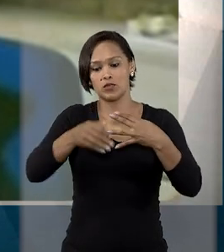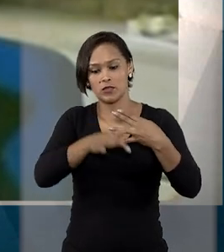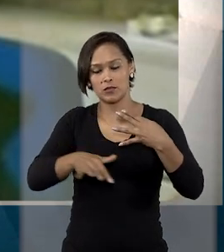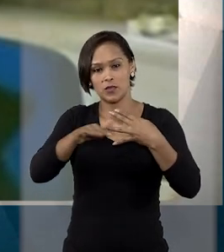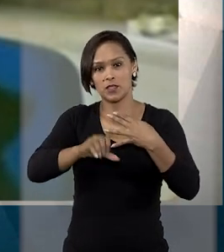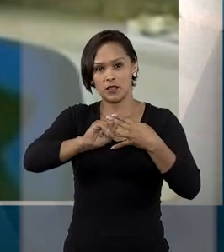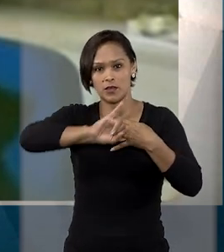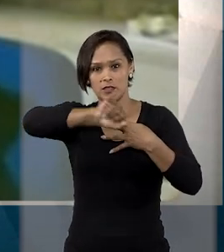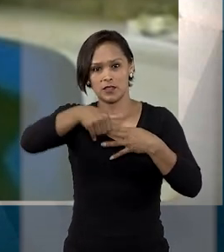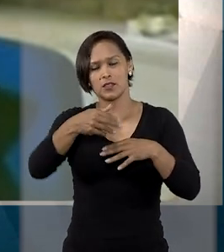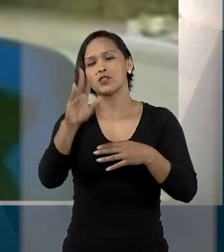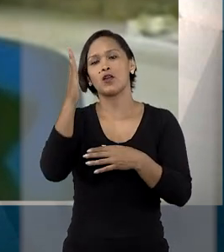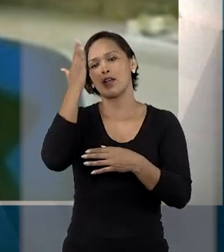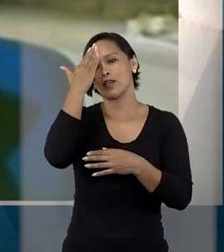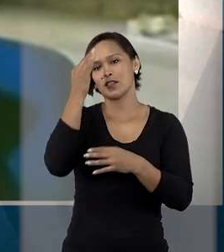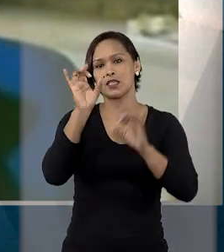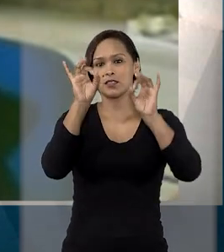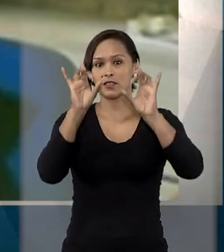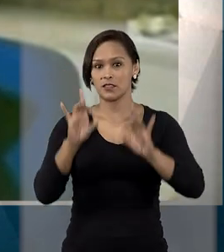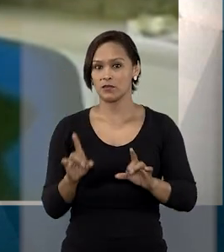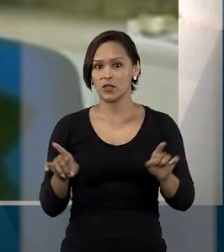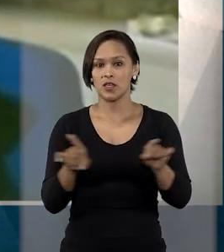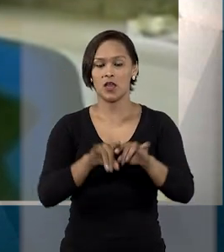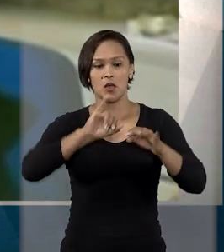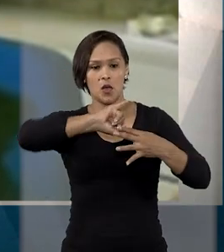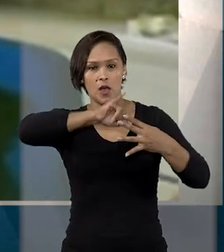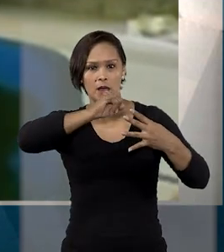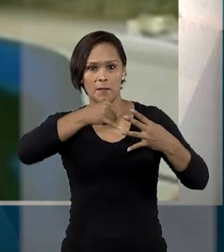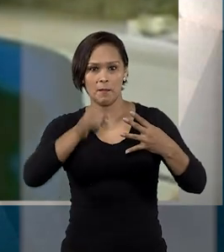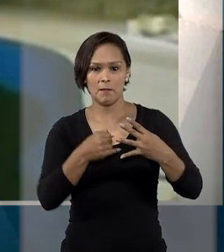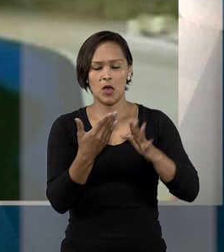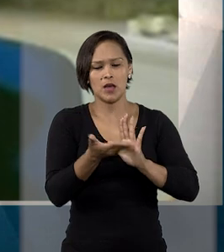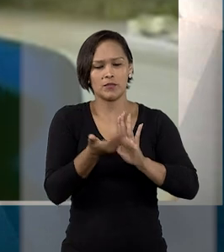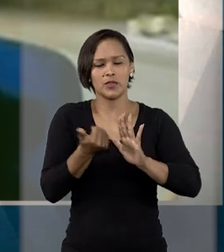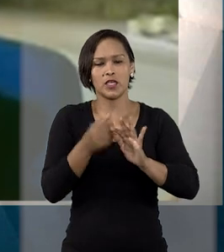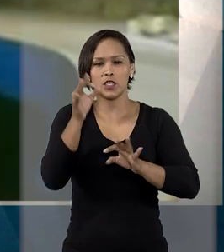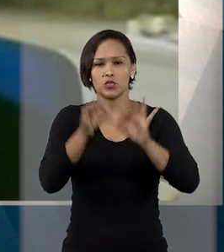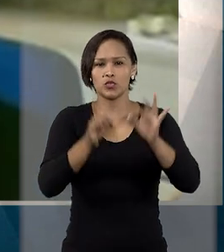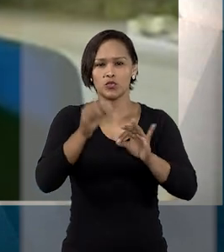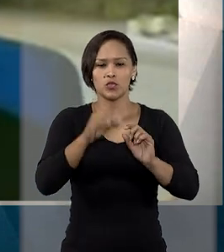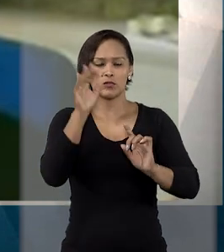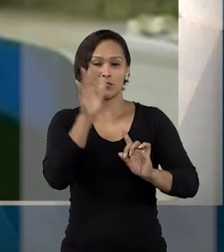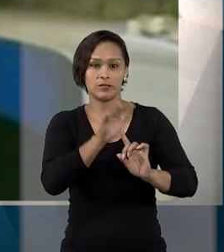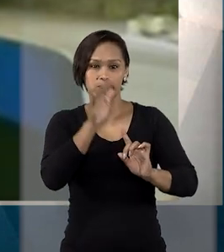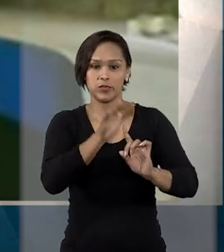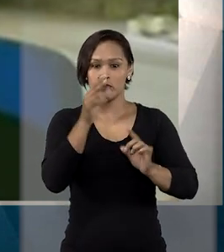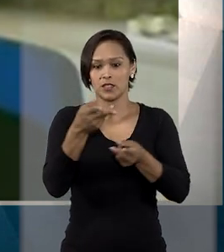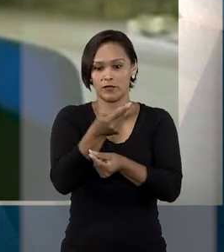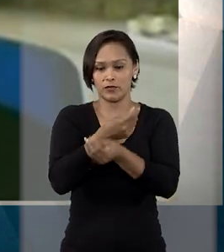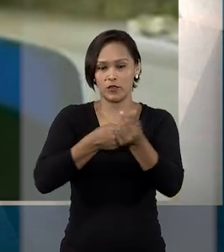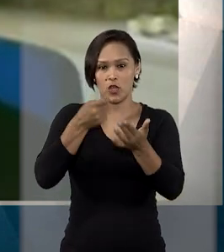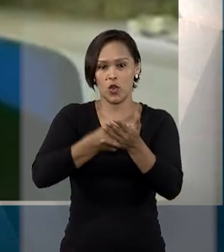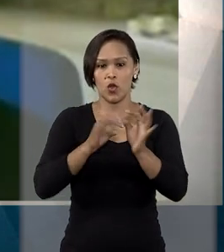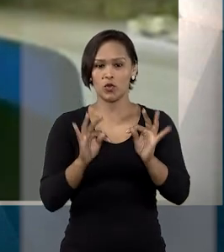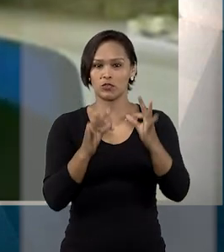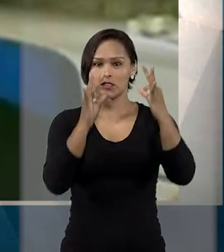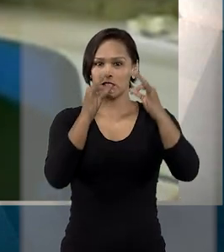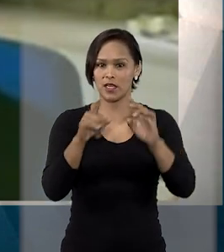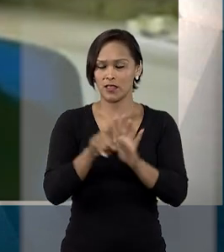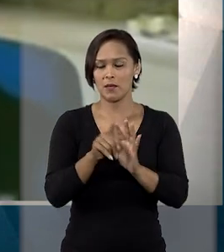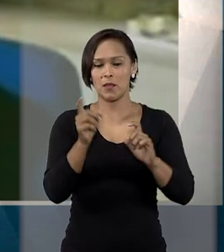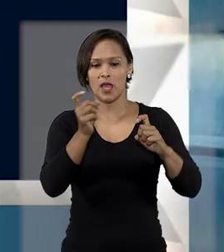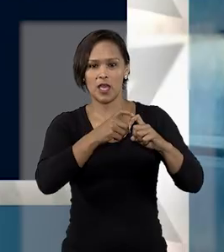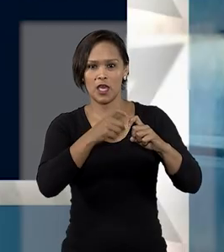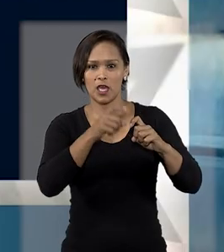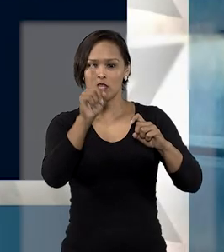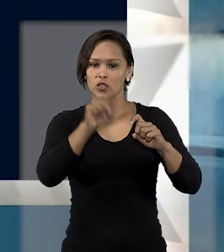considera excepcional a hipótese de recusa injusta e abusiva do custeio de tratamento prescrito ao cliente de plano